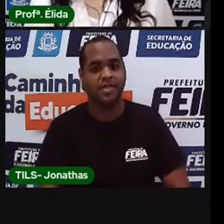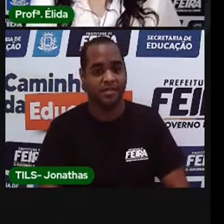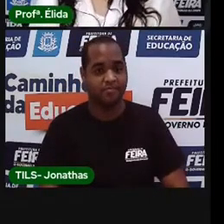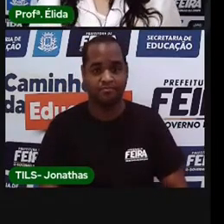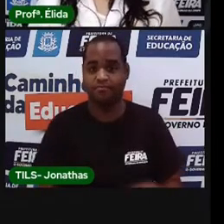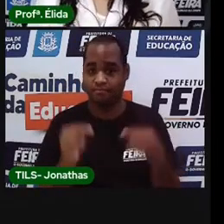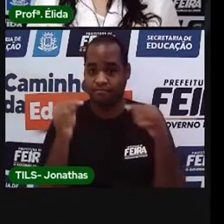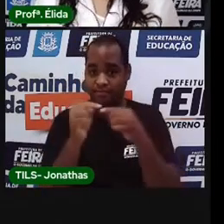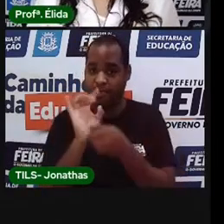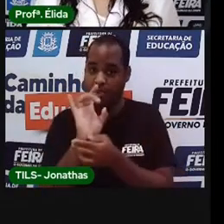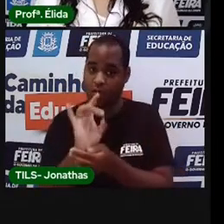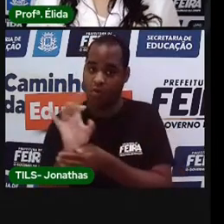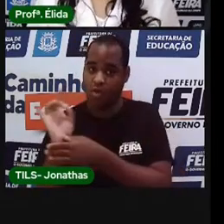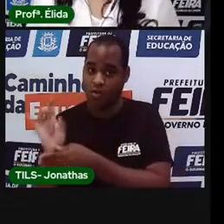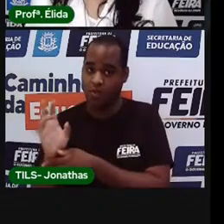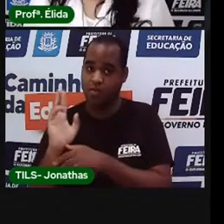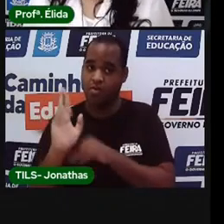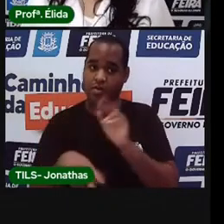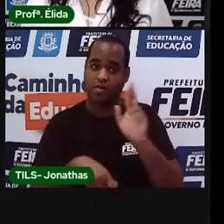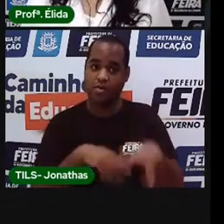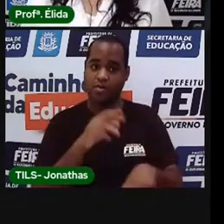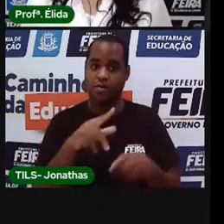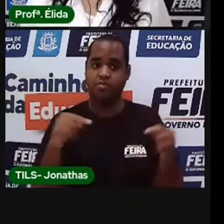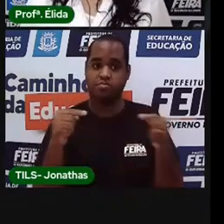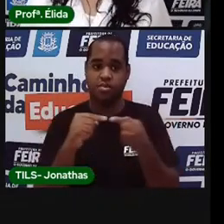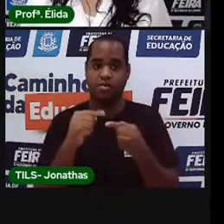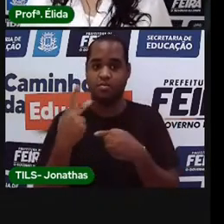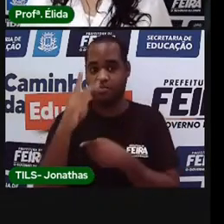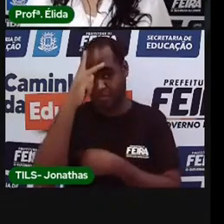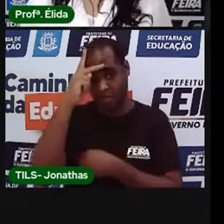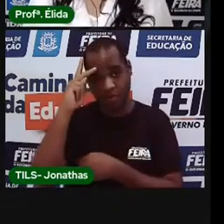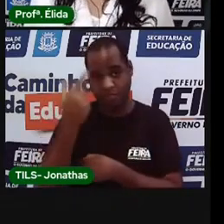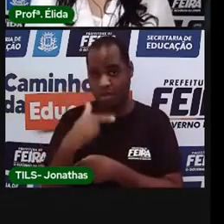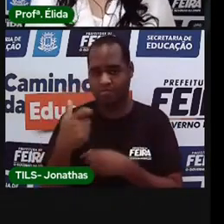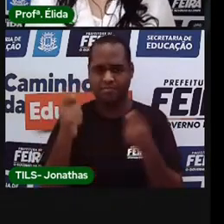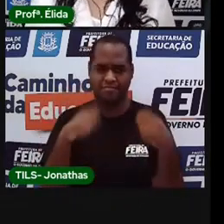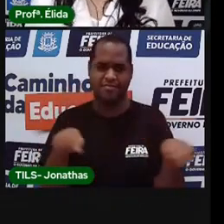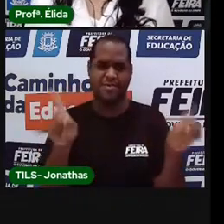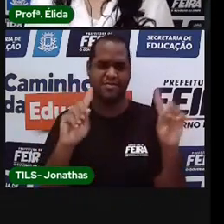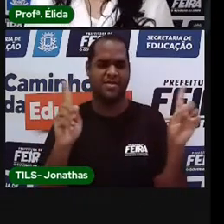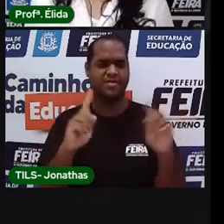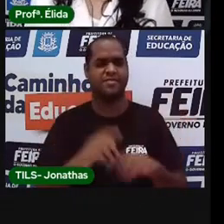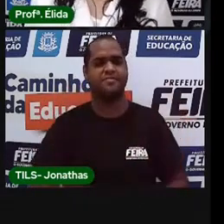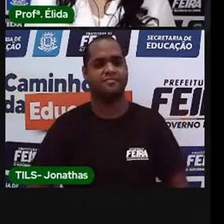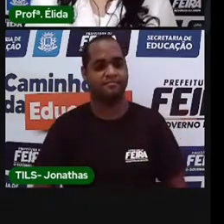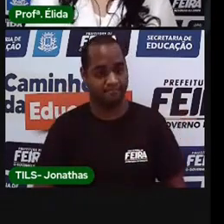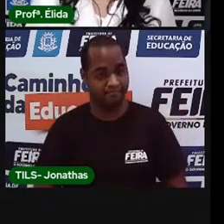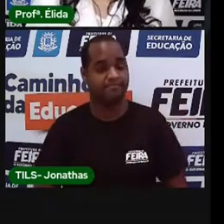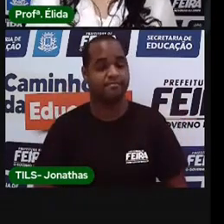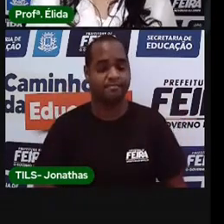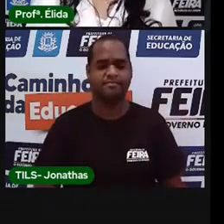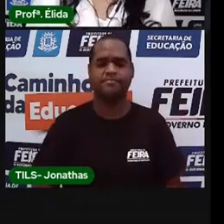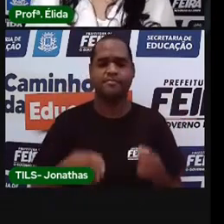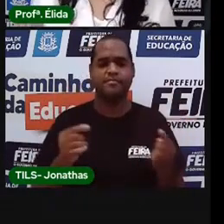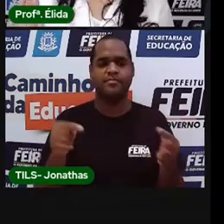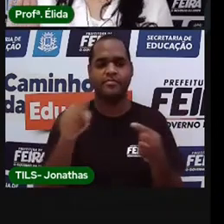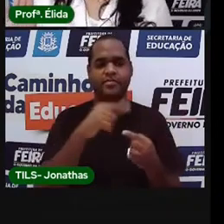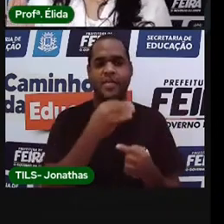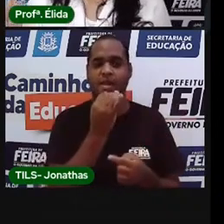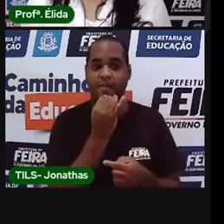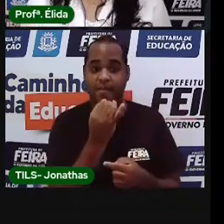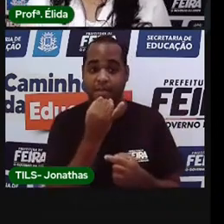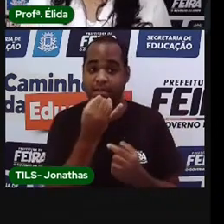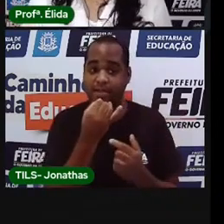Somente nesses casos, tá bom? Não terá o destinatário. Nesse tipo de bilhetinho que a gente cola